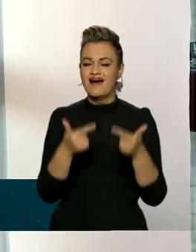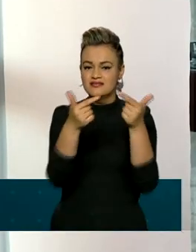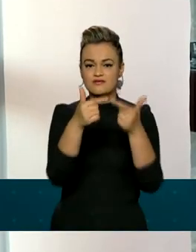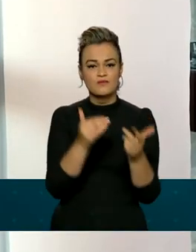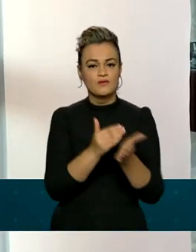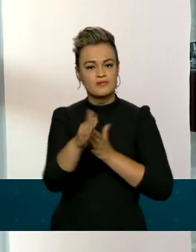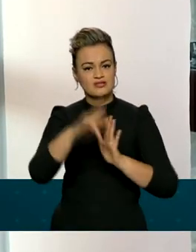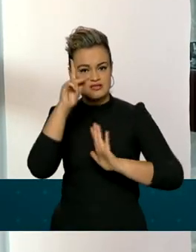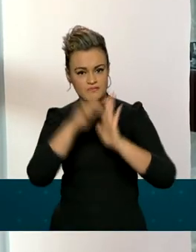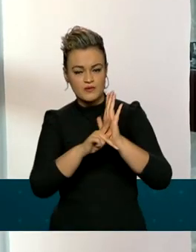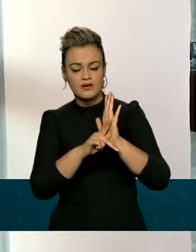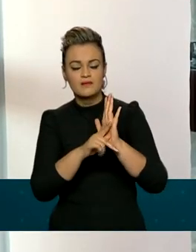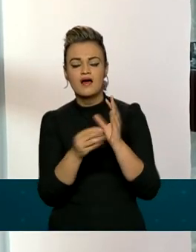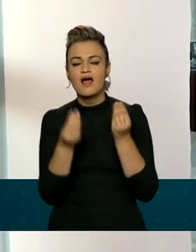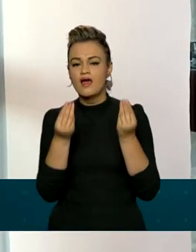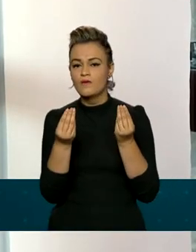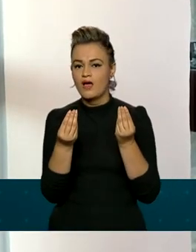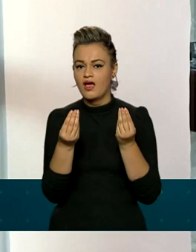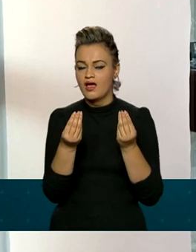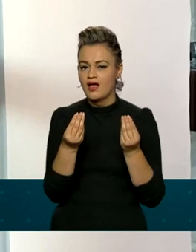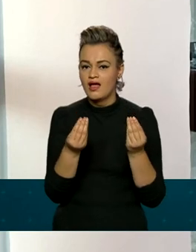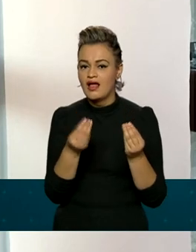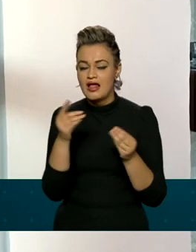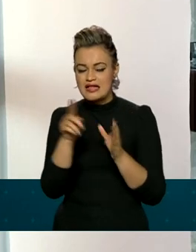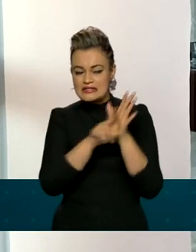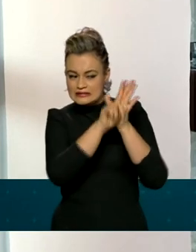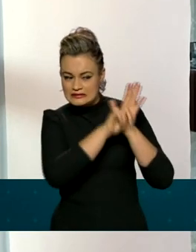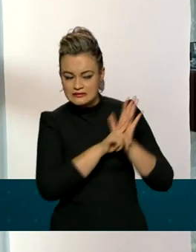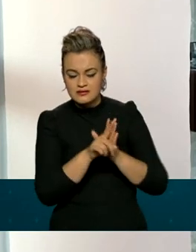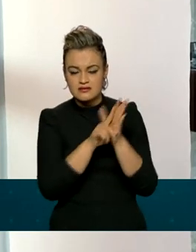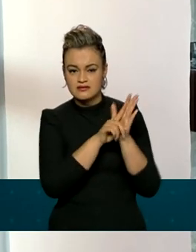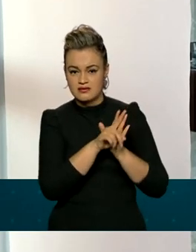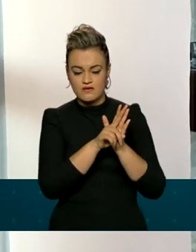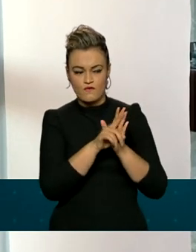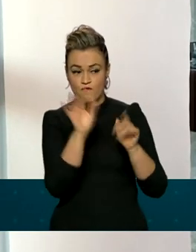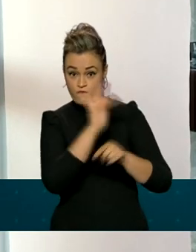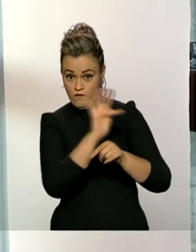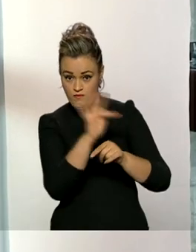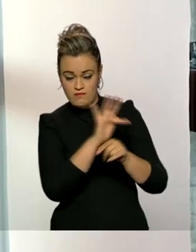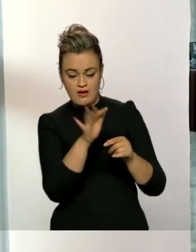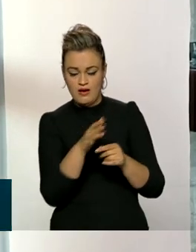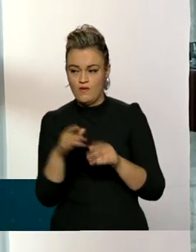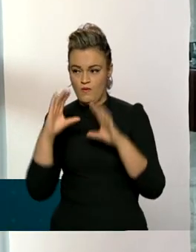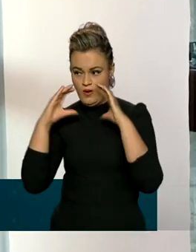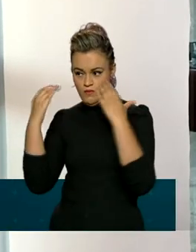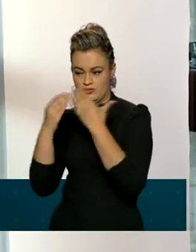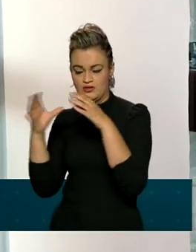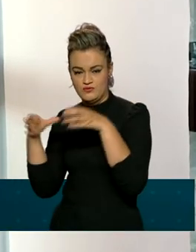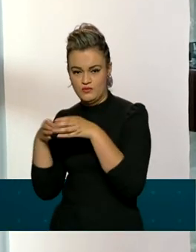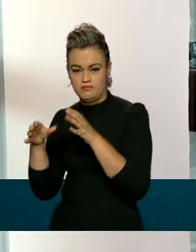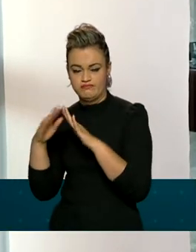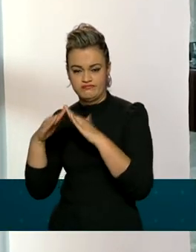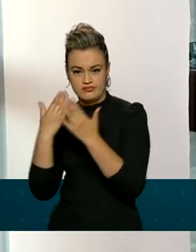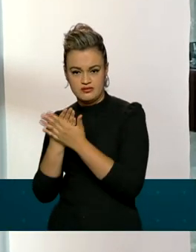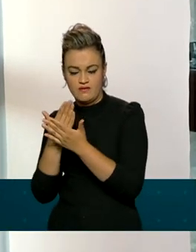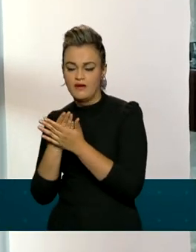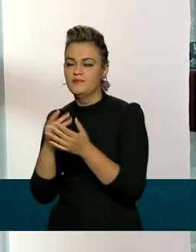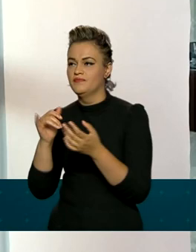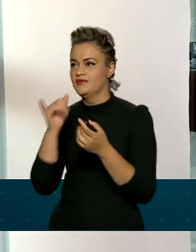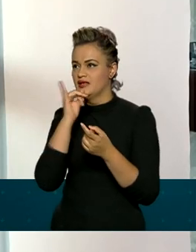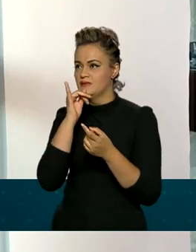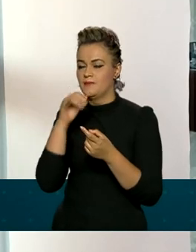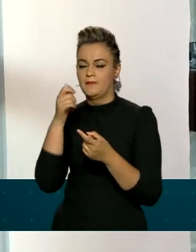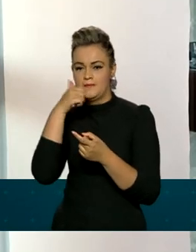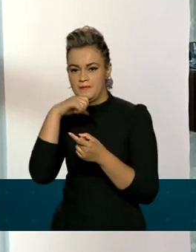implementação do programa é a realização de uma consulta pública formal com a participação da comunidade escolar, incluindo aí